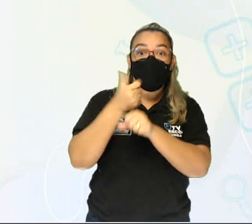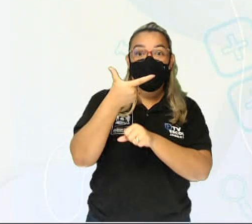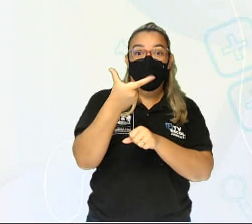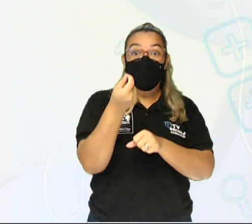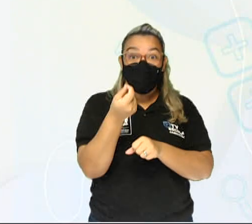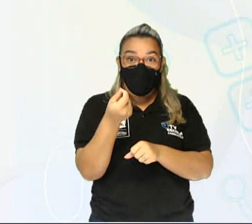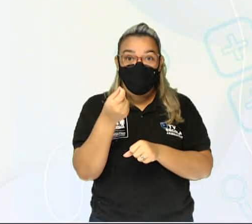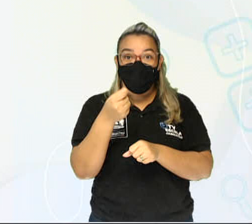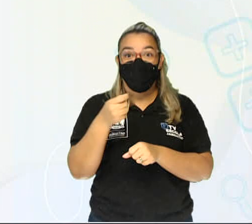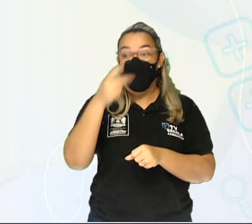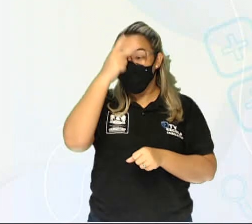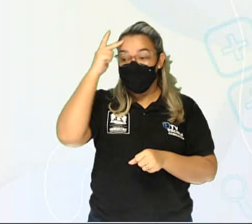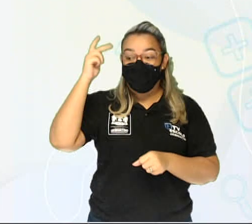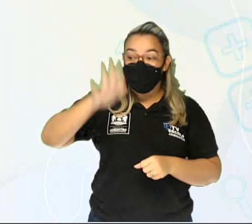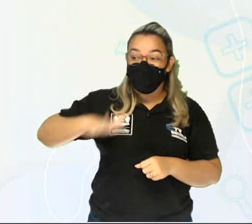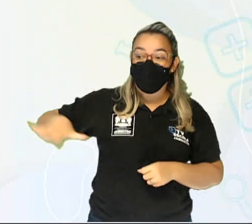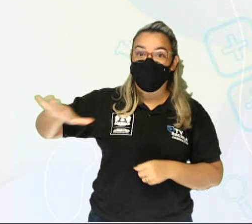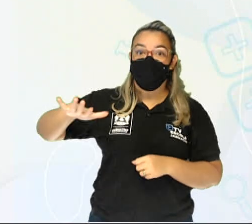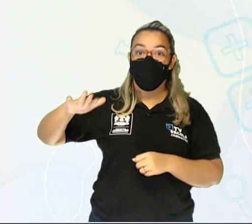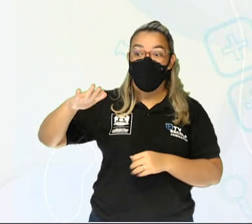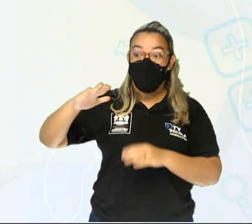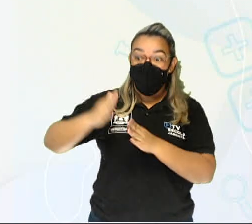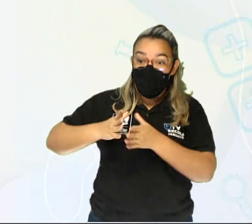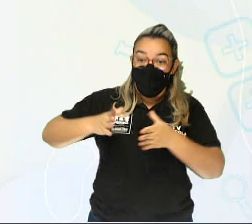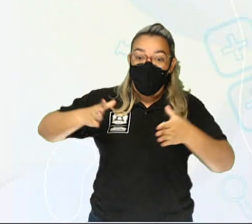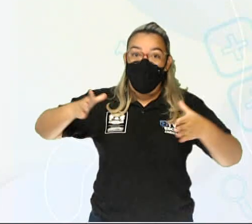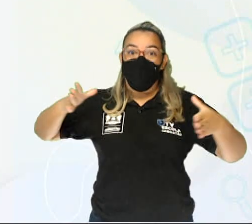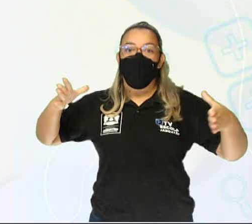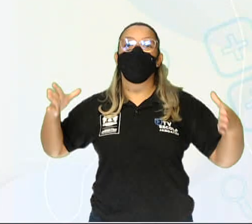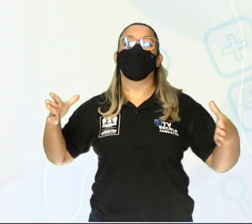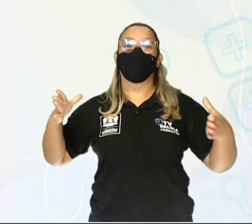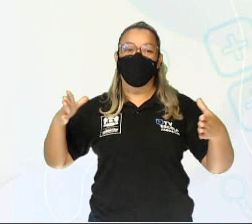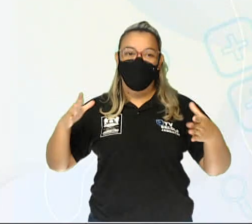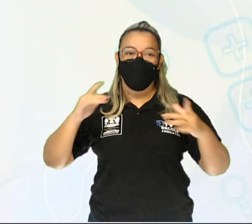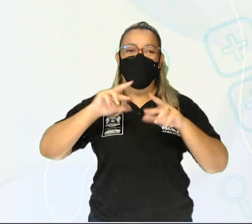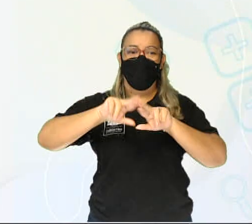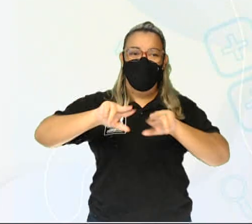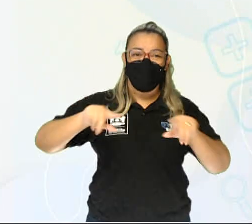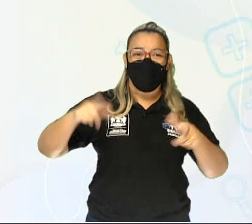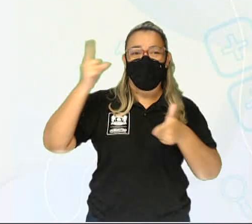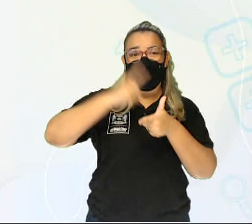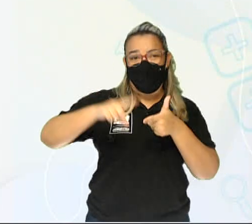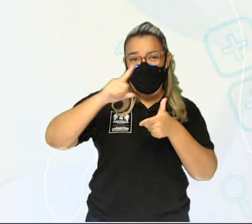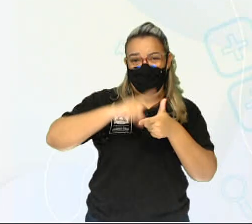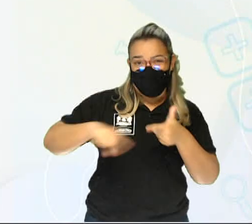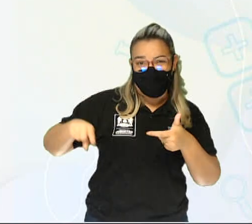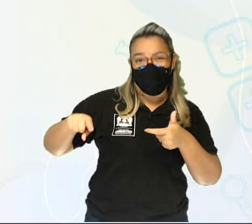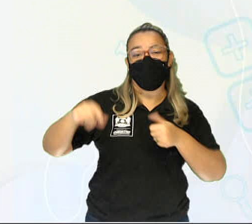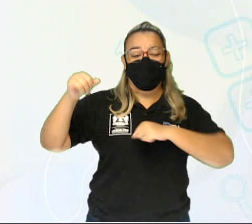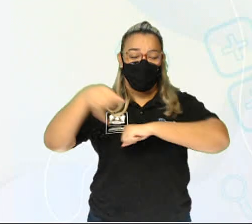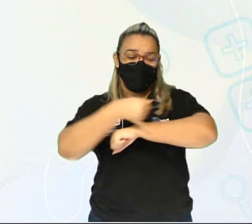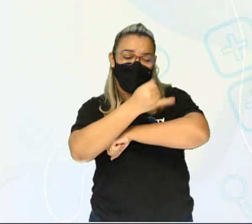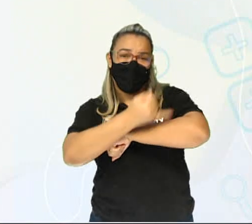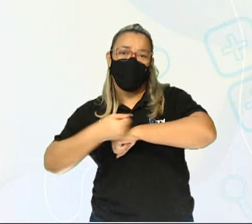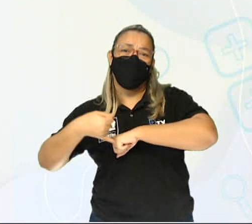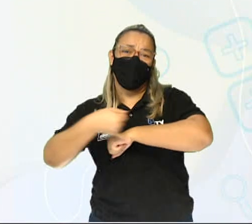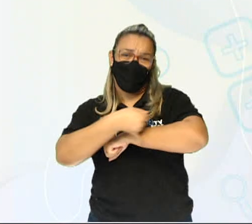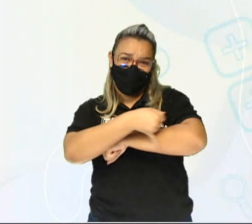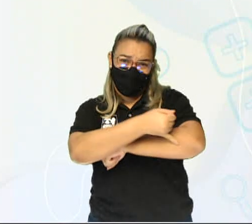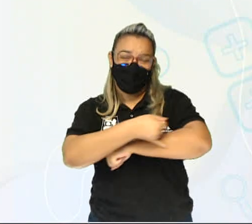5 vezes, o que gerou uma falta de planejamento na ocupação, com problemas de saneamento básico e